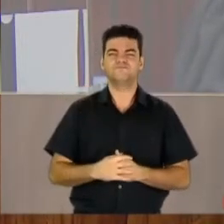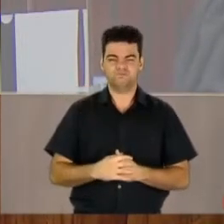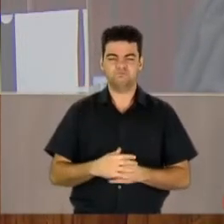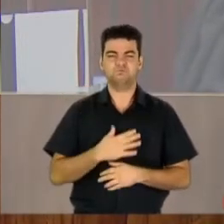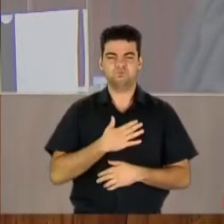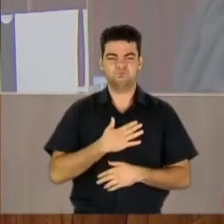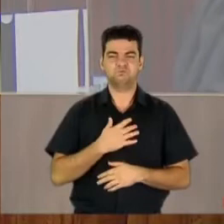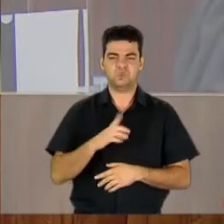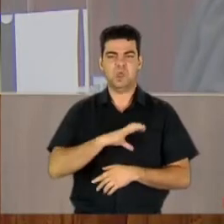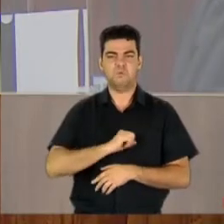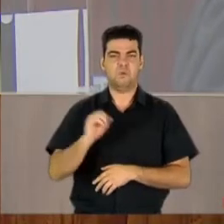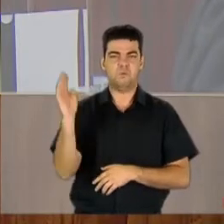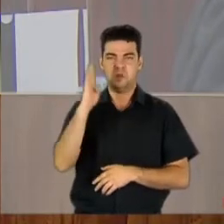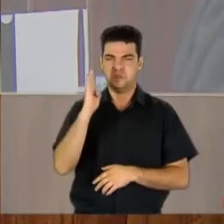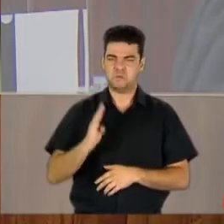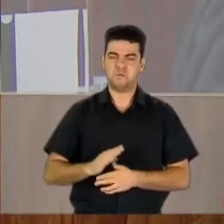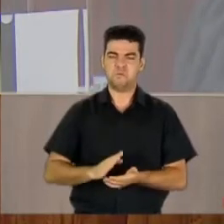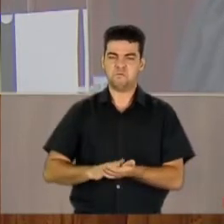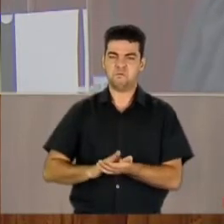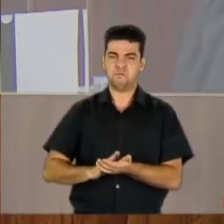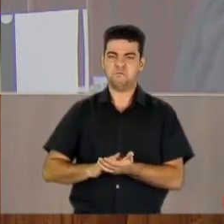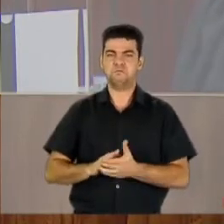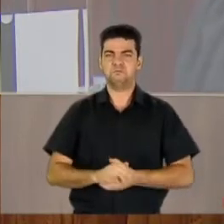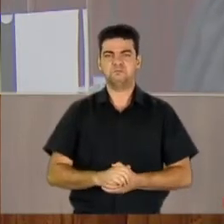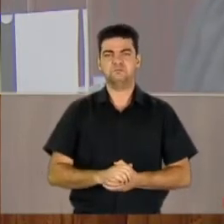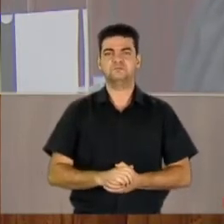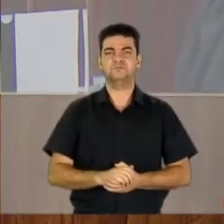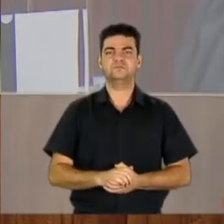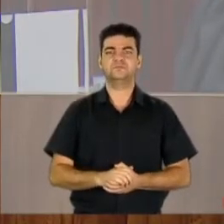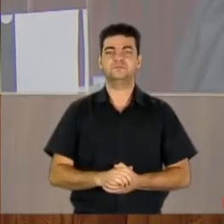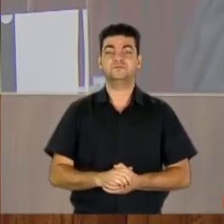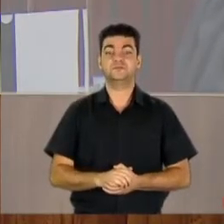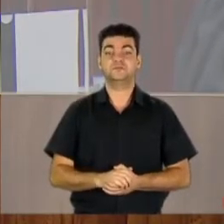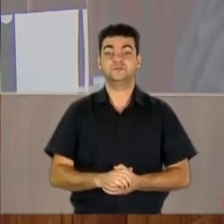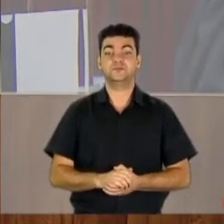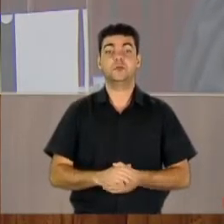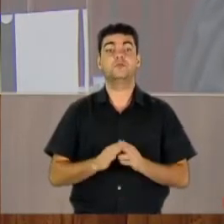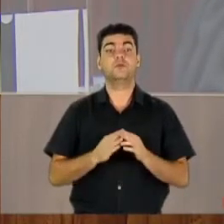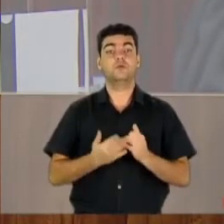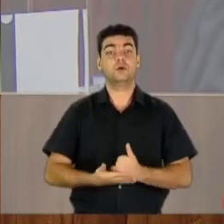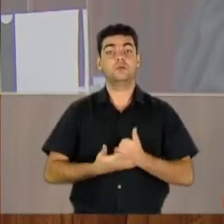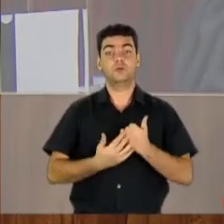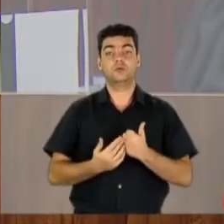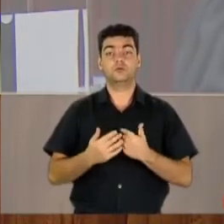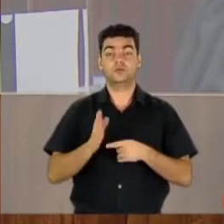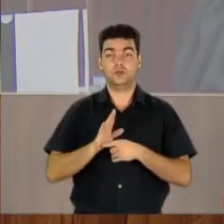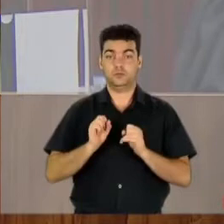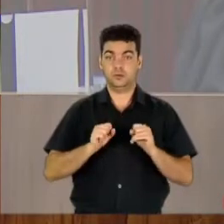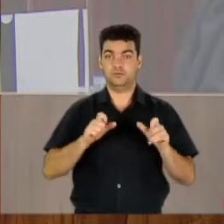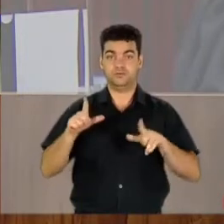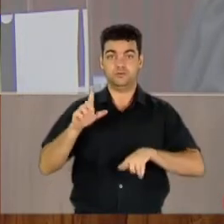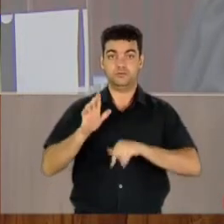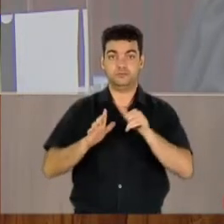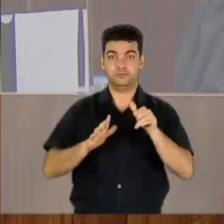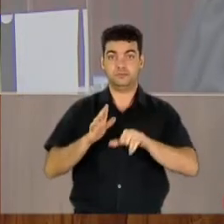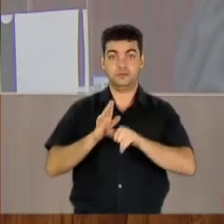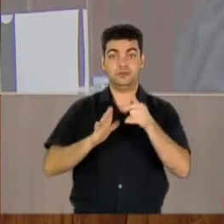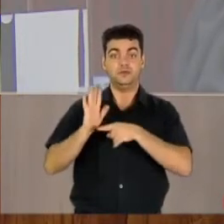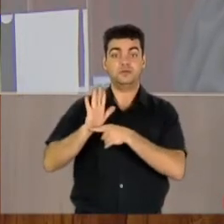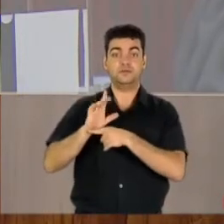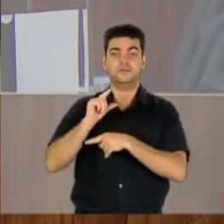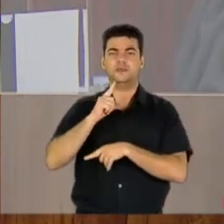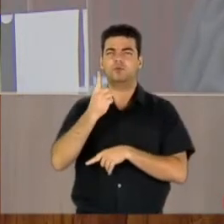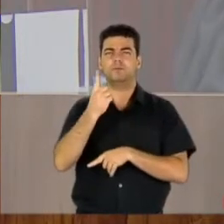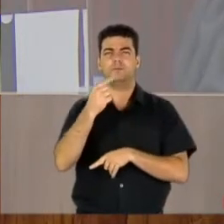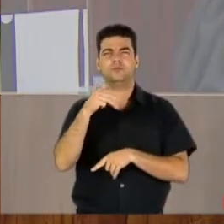patriotismo. Eu queria pedir a nossa assessoria técnica para apresentar o primeiro dos três filmetes, um